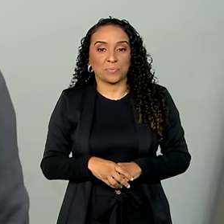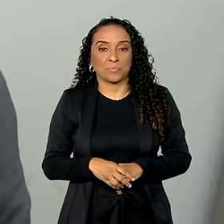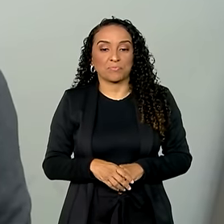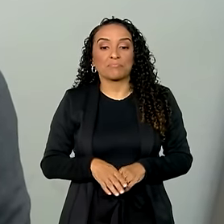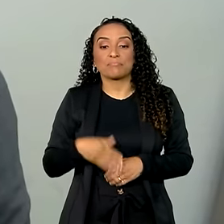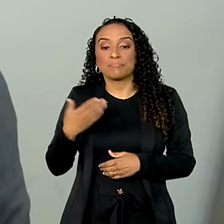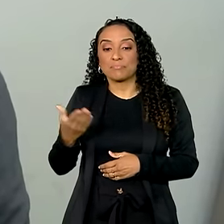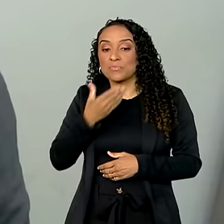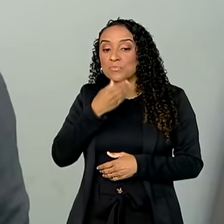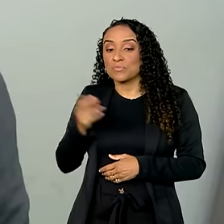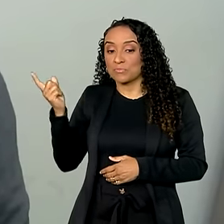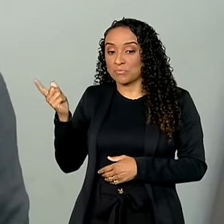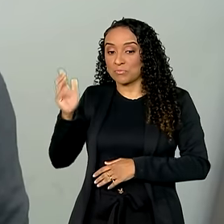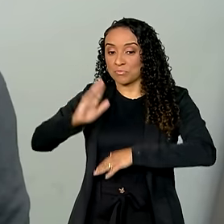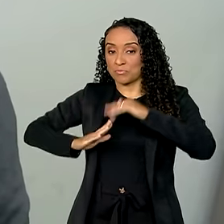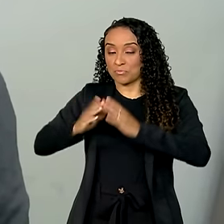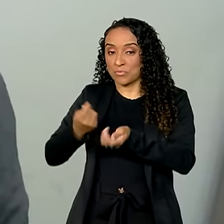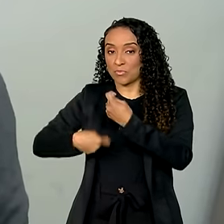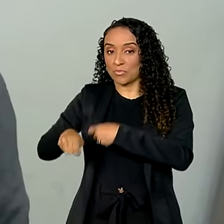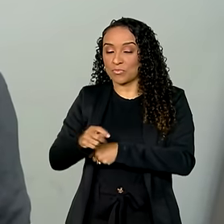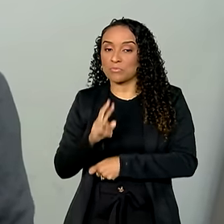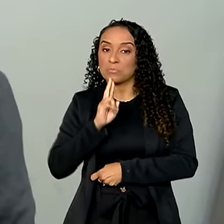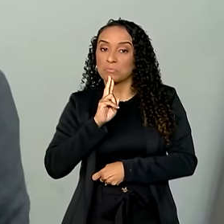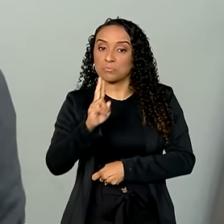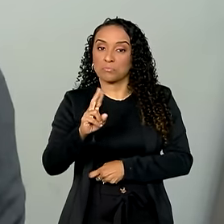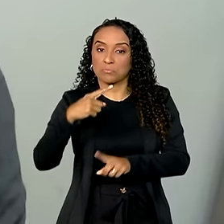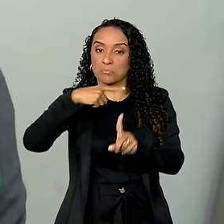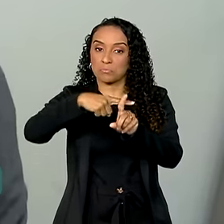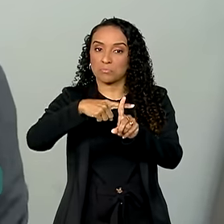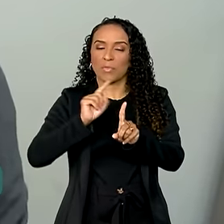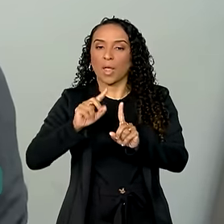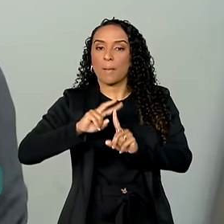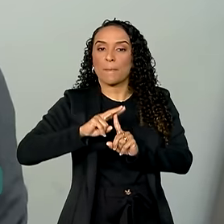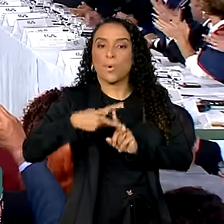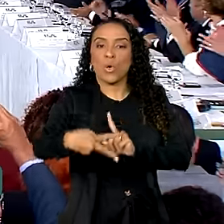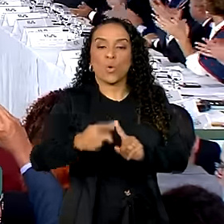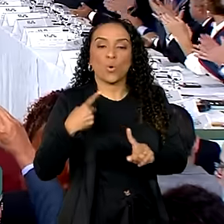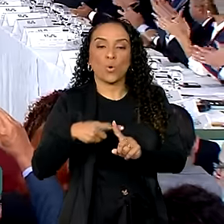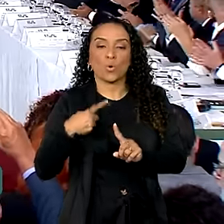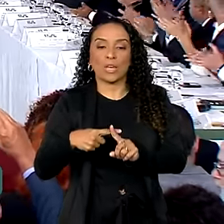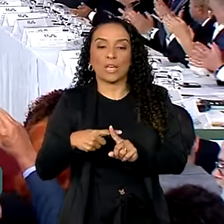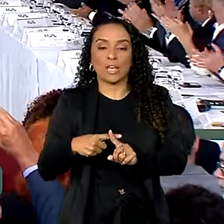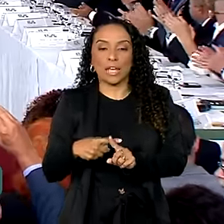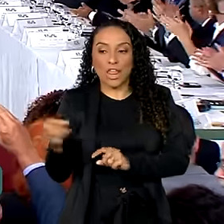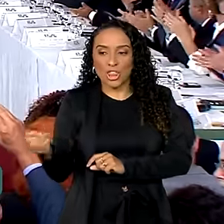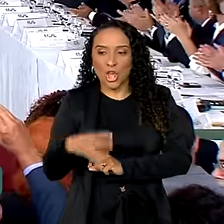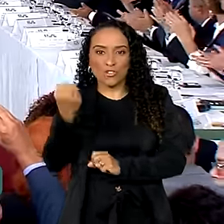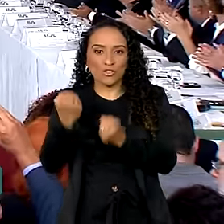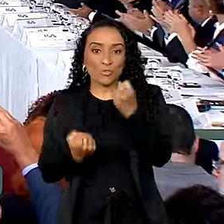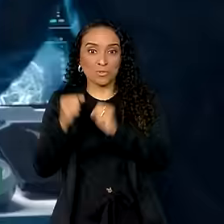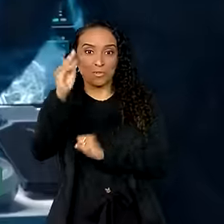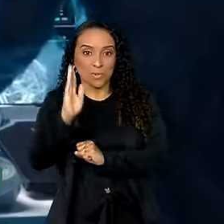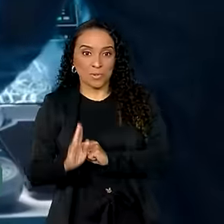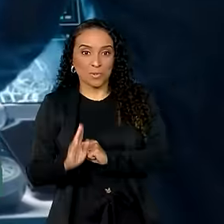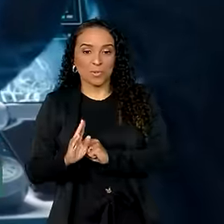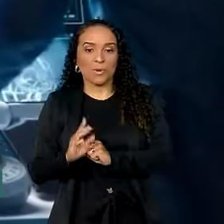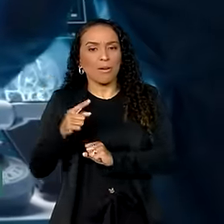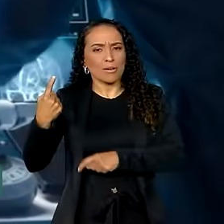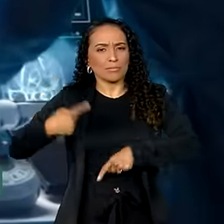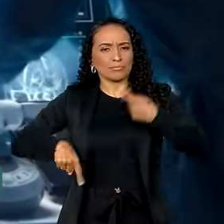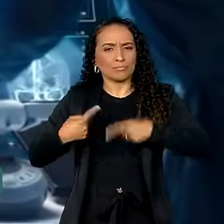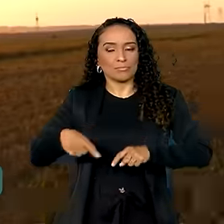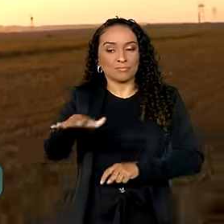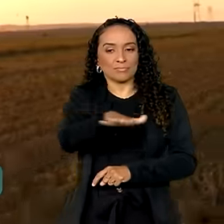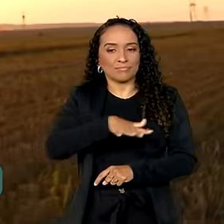Para este economista, os resultados positivos são consequência também da nova indústria Brasil, a política